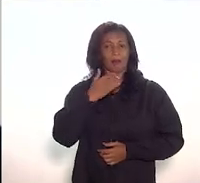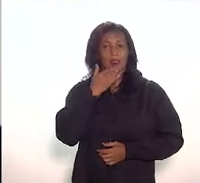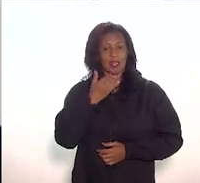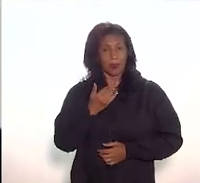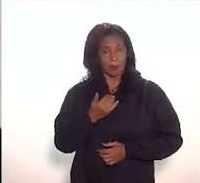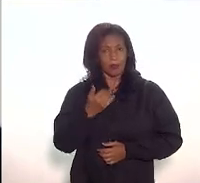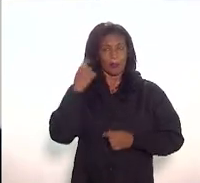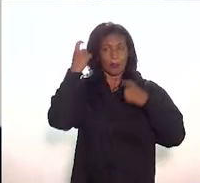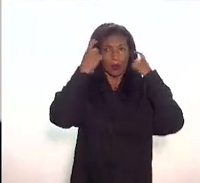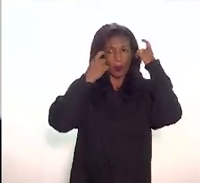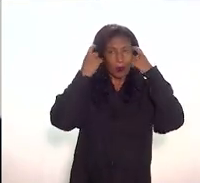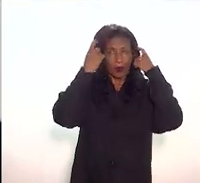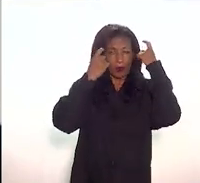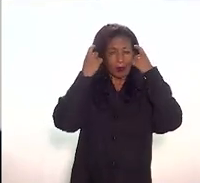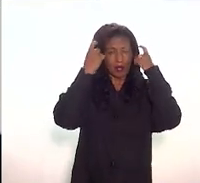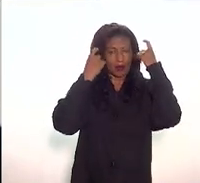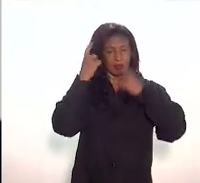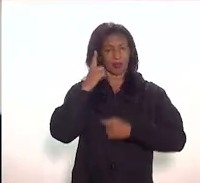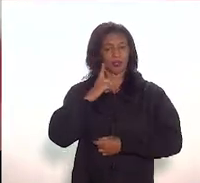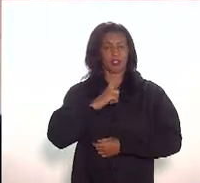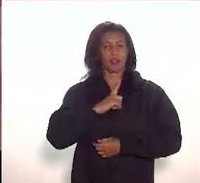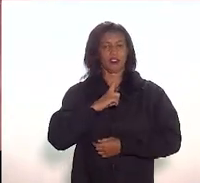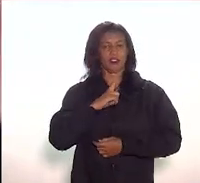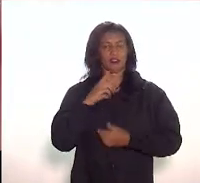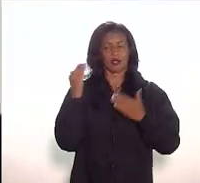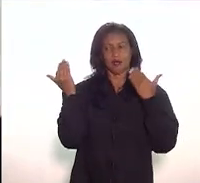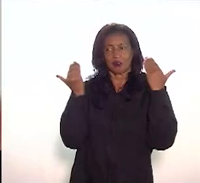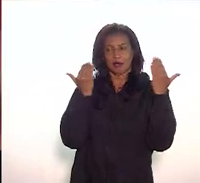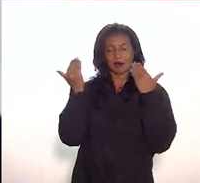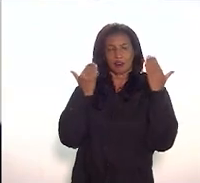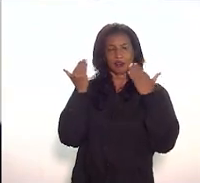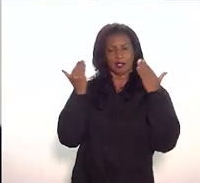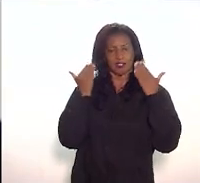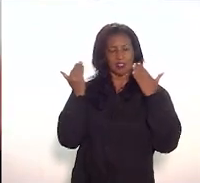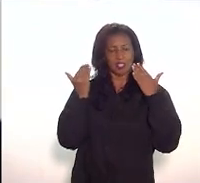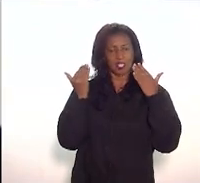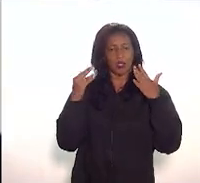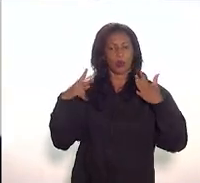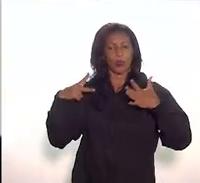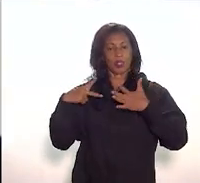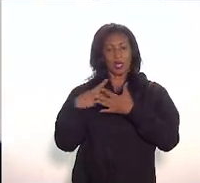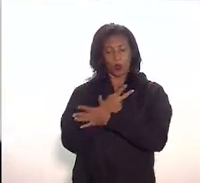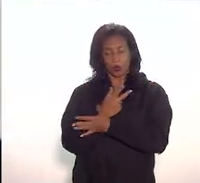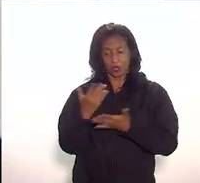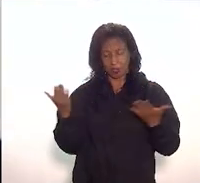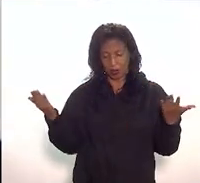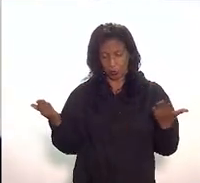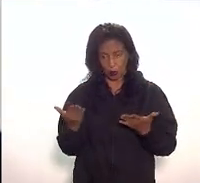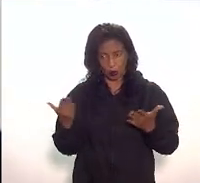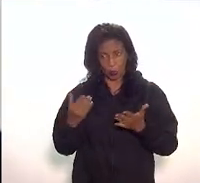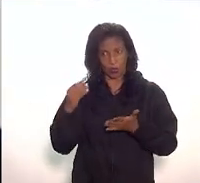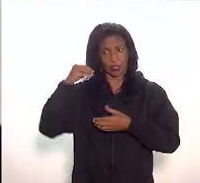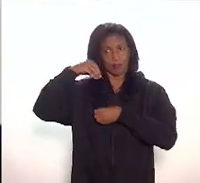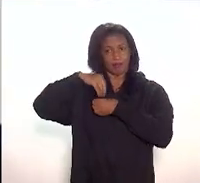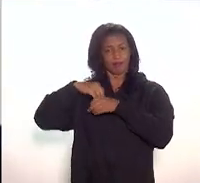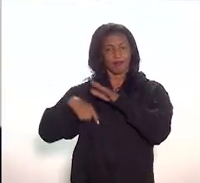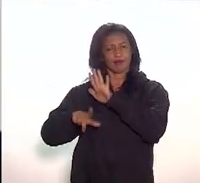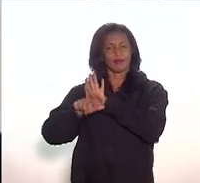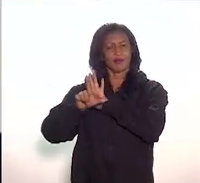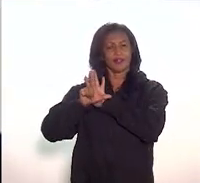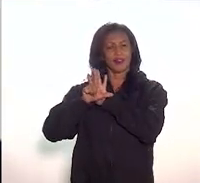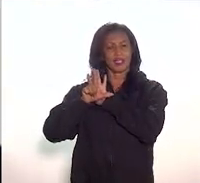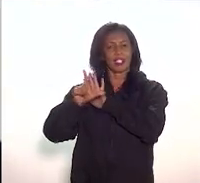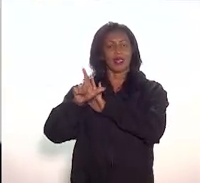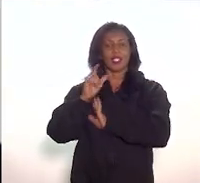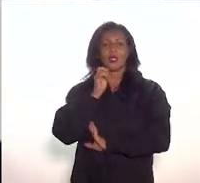preocupação que eu tenho em relação à estrutura que está designada no projeto de lei com o